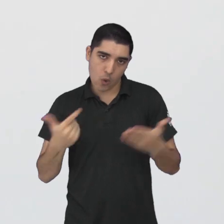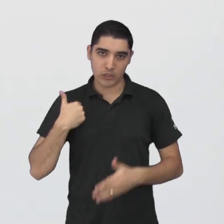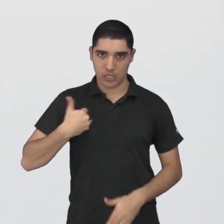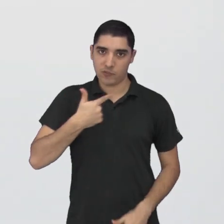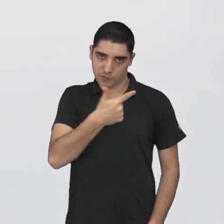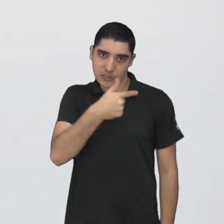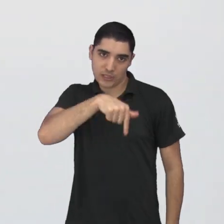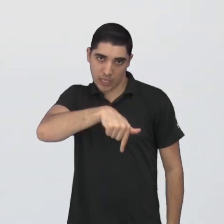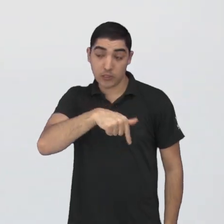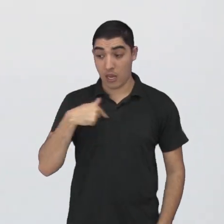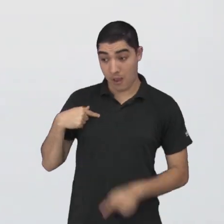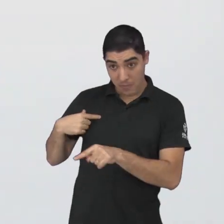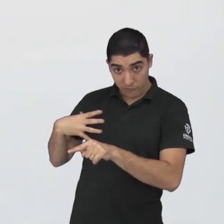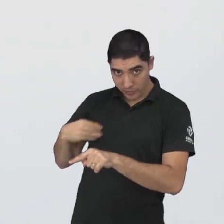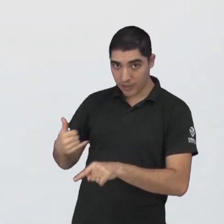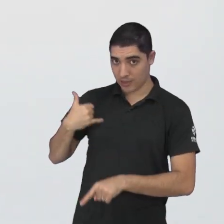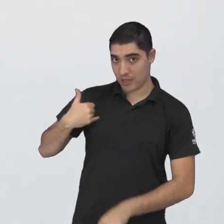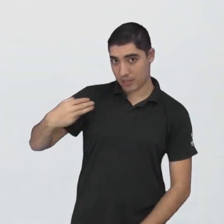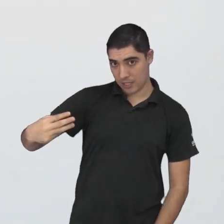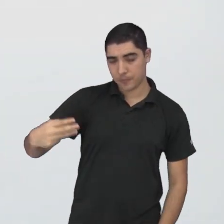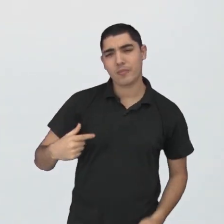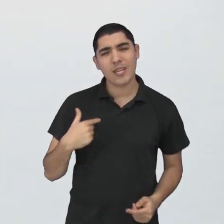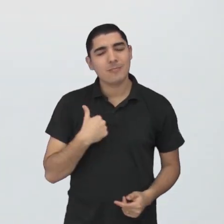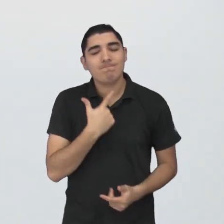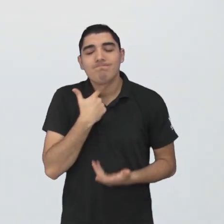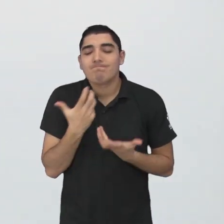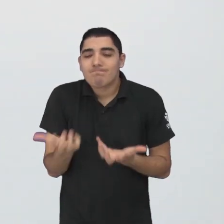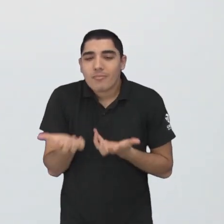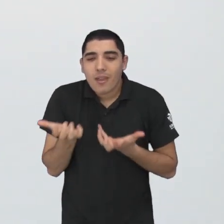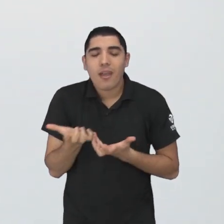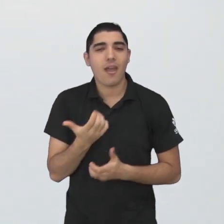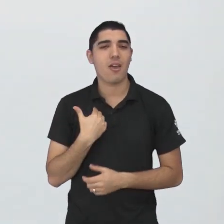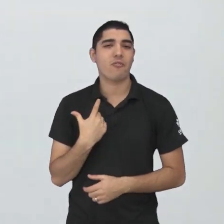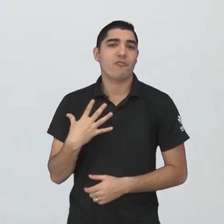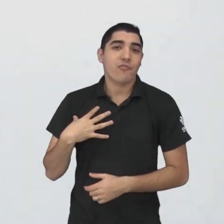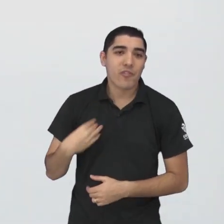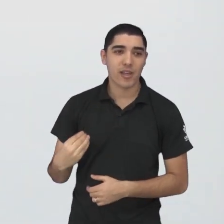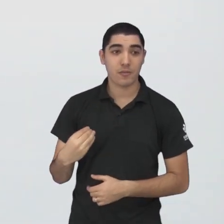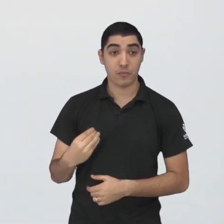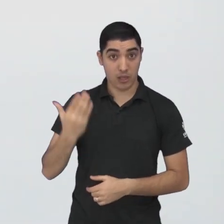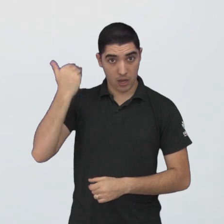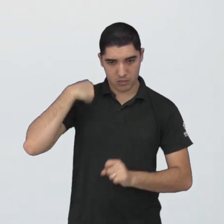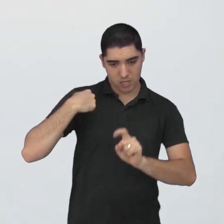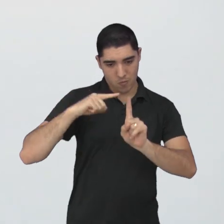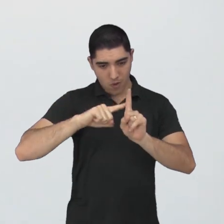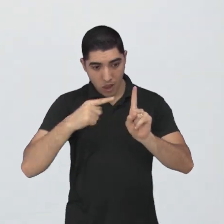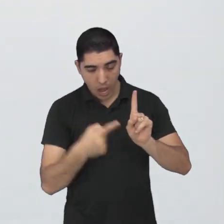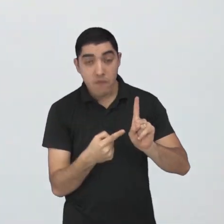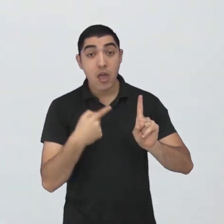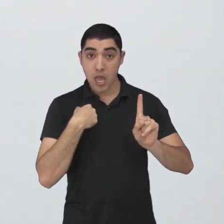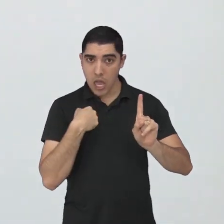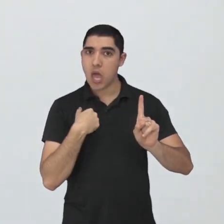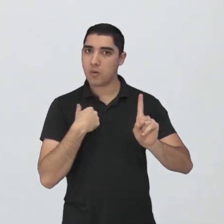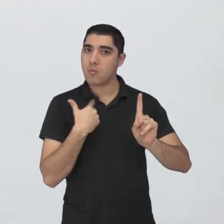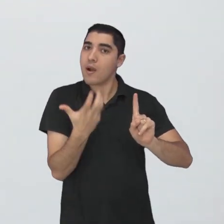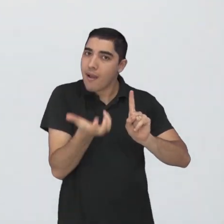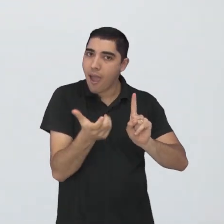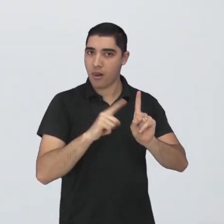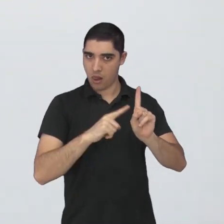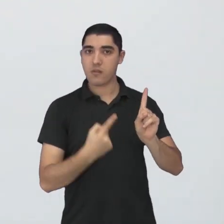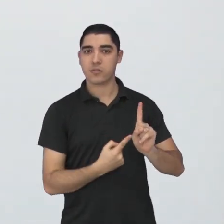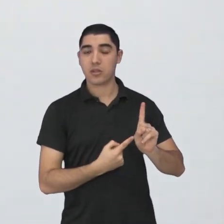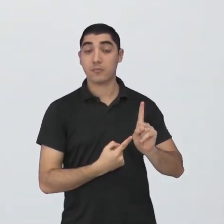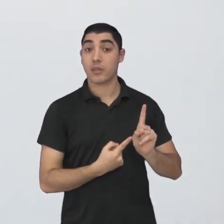anos, eu quis muito ser mãe, então quando eu engravidei foi uma escolha, que eu acho que faz muita